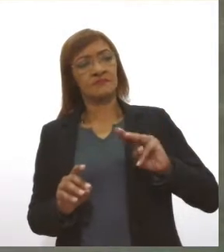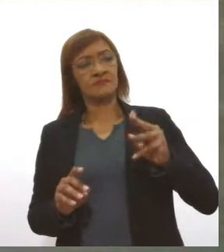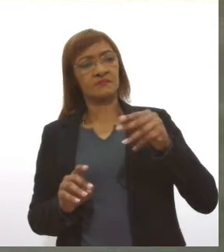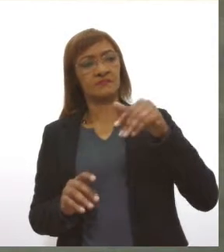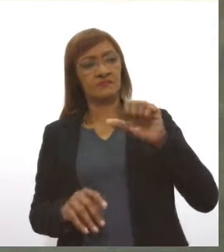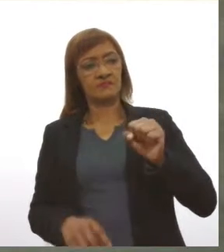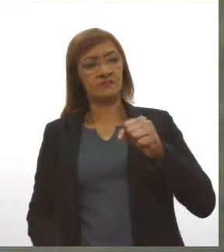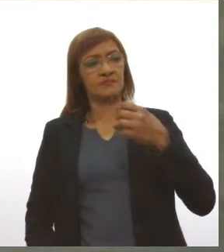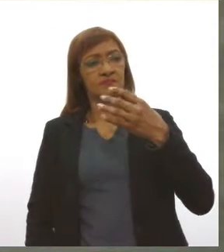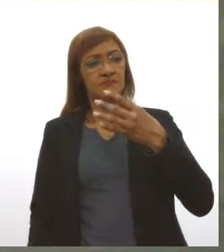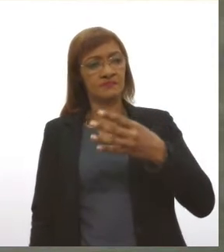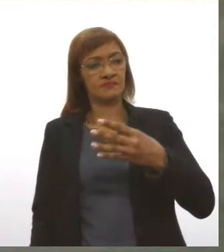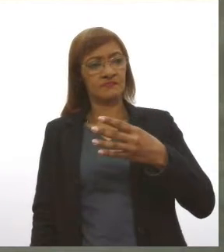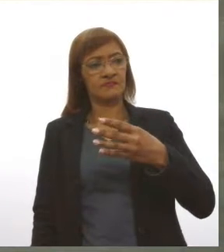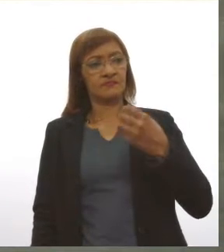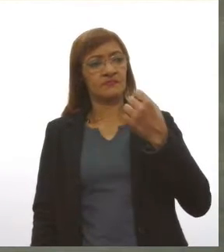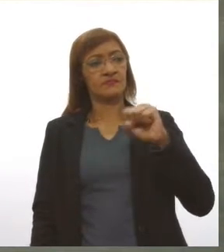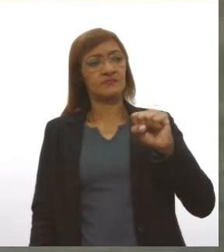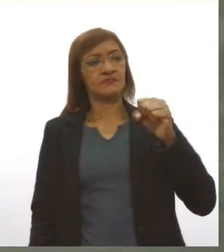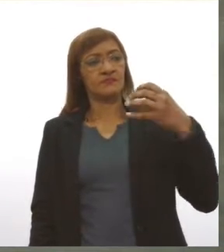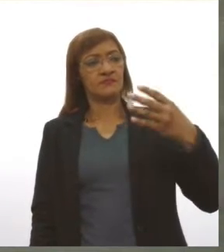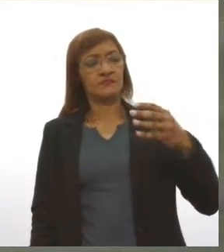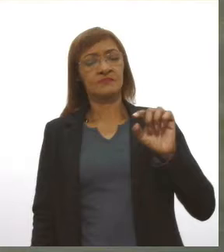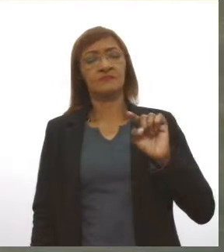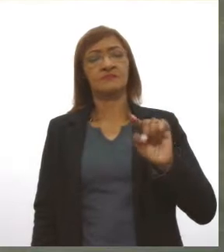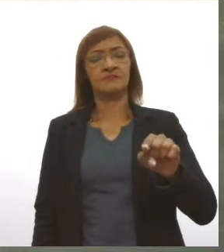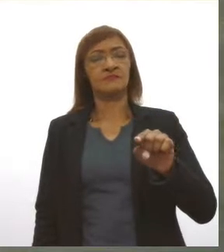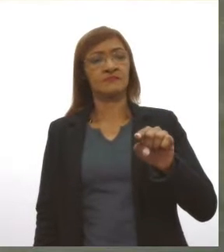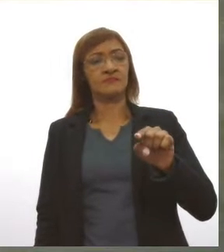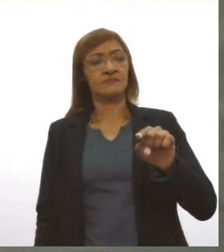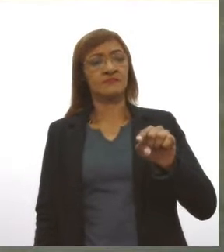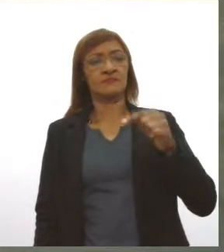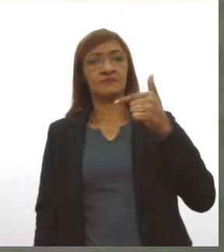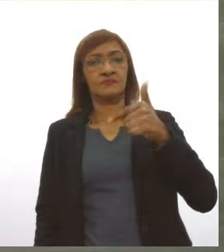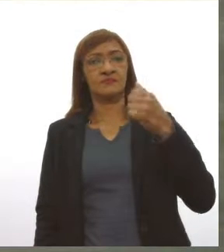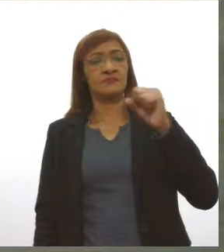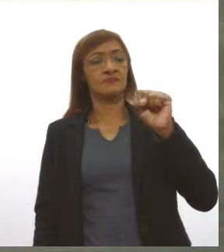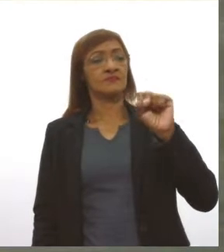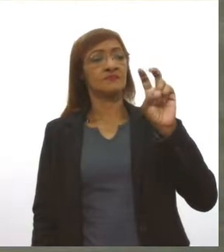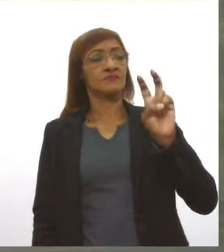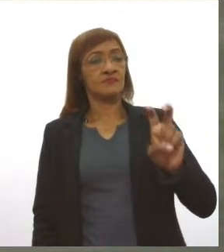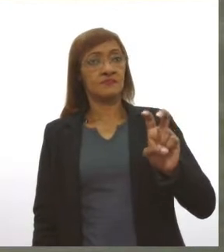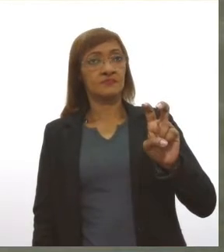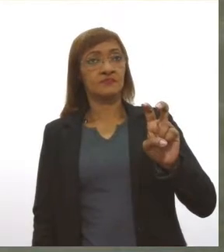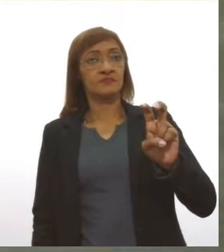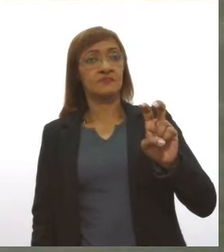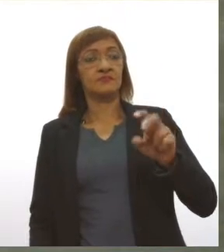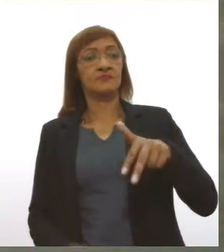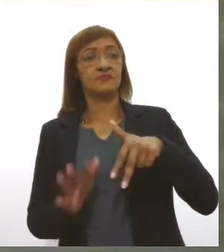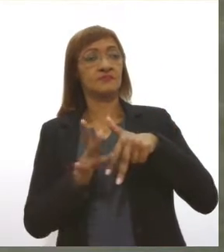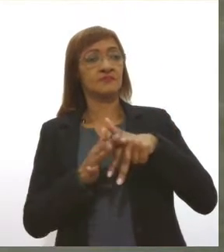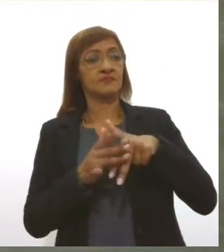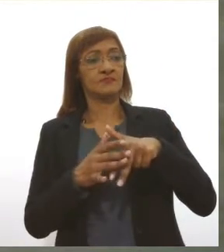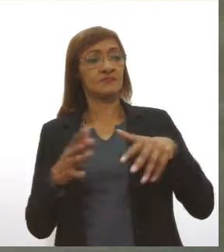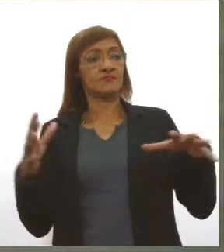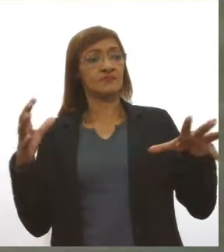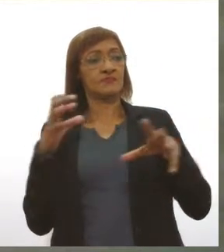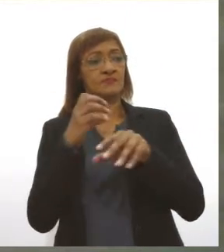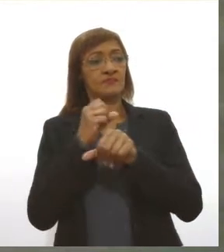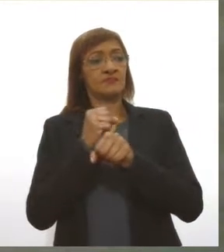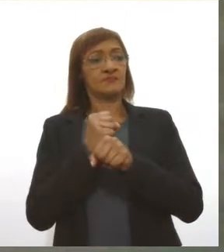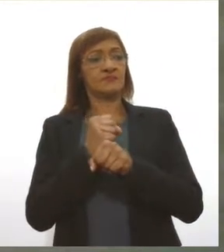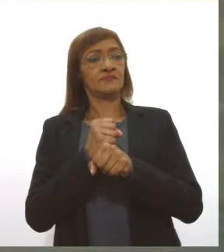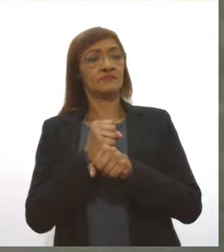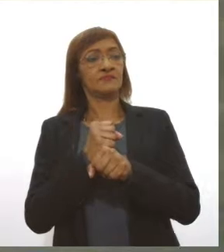484 mil e 285 pacientes. Ao total foram, desde o início da